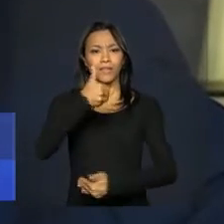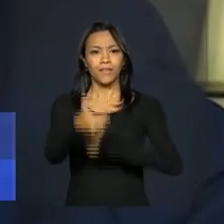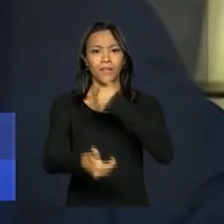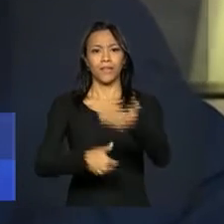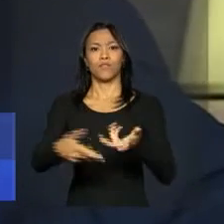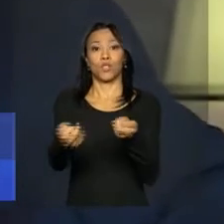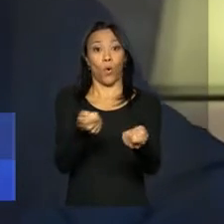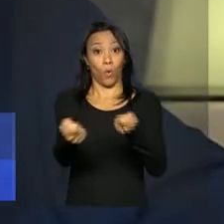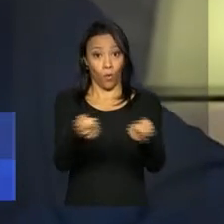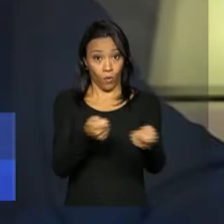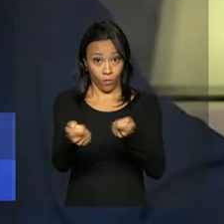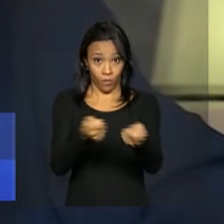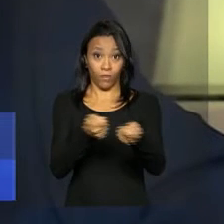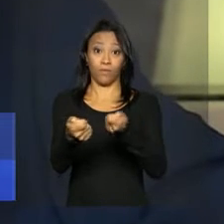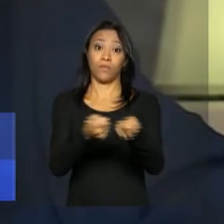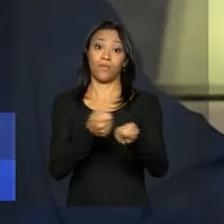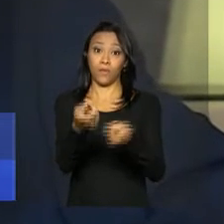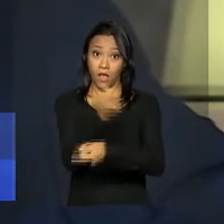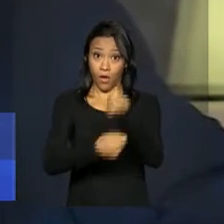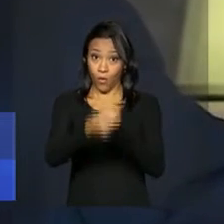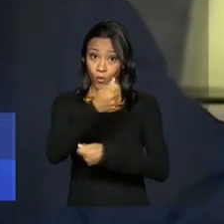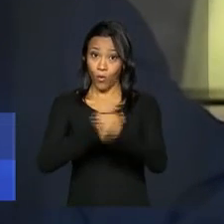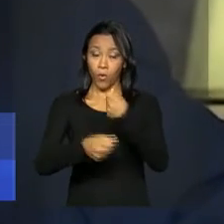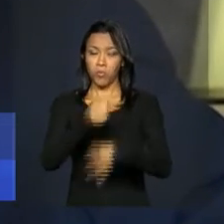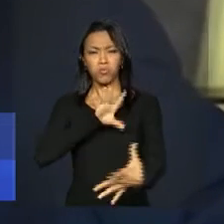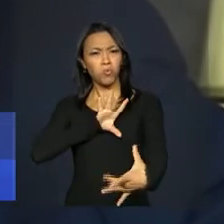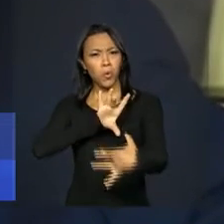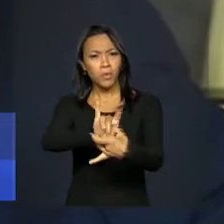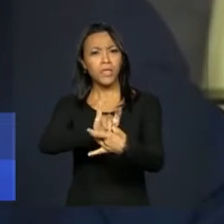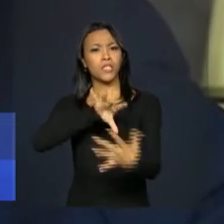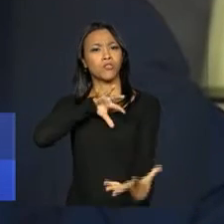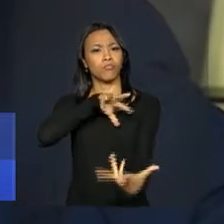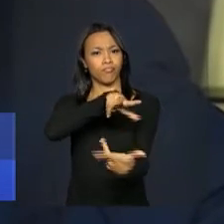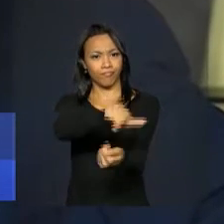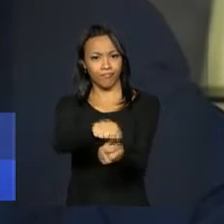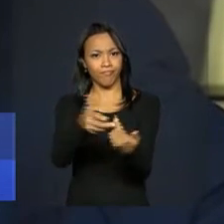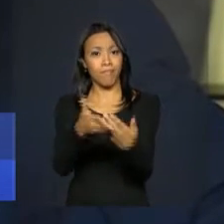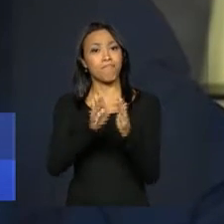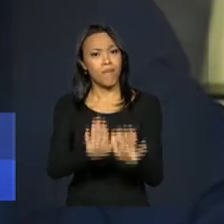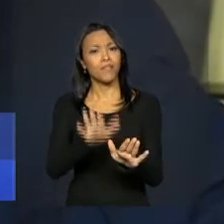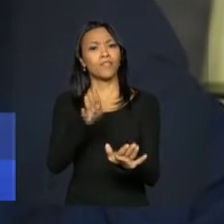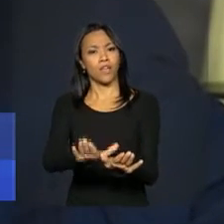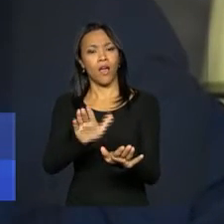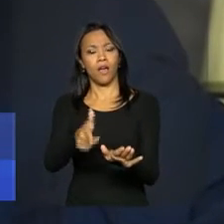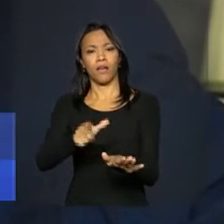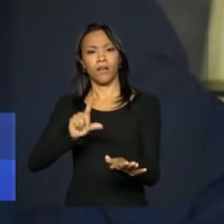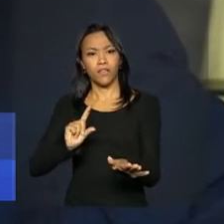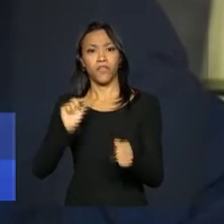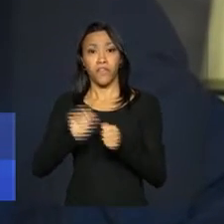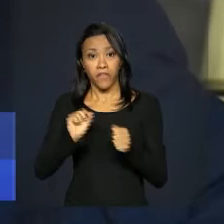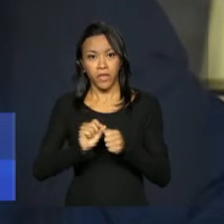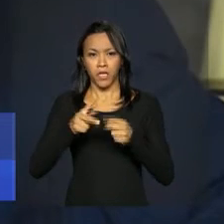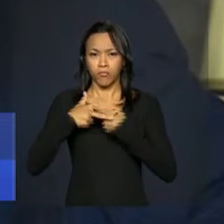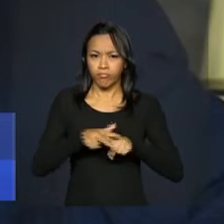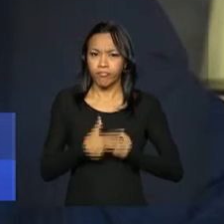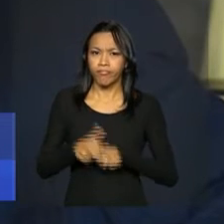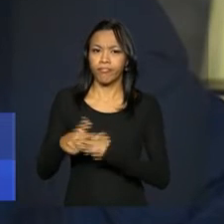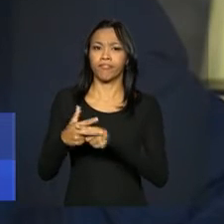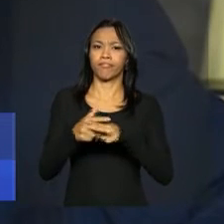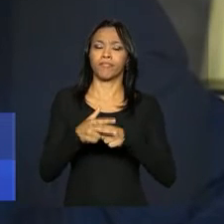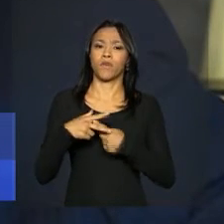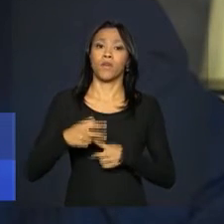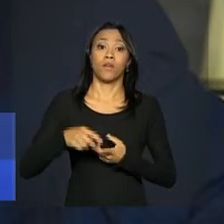política macroeconômica num ambiente internacional ainda diverso, mas muito foi feito ao longo dos últimos últimos 12 meses,